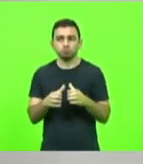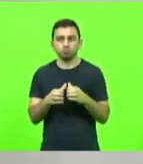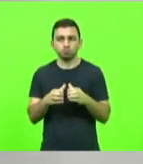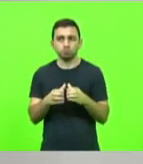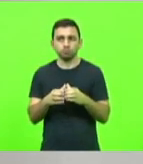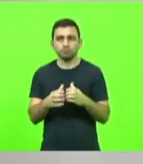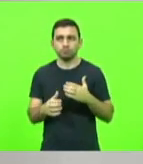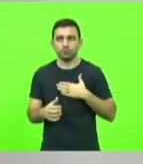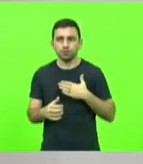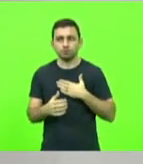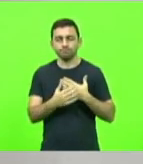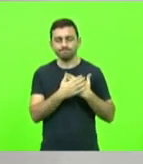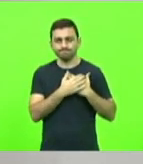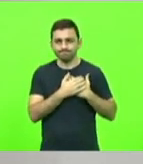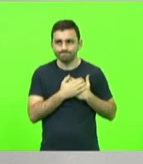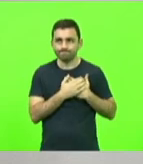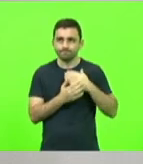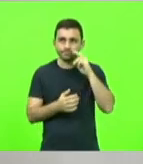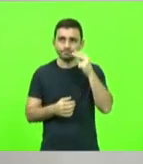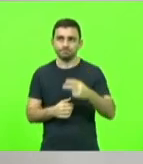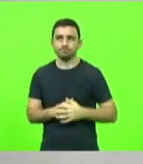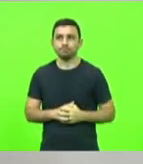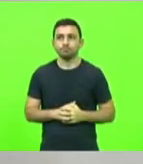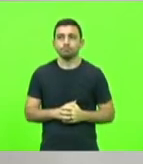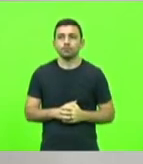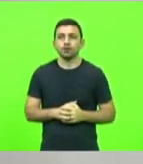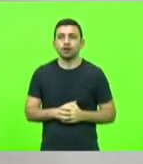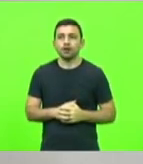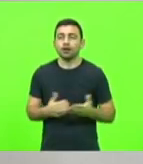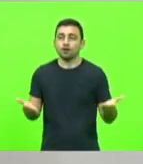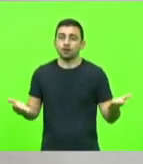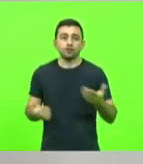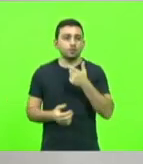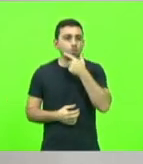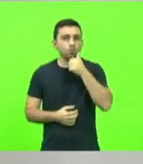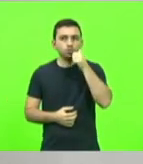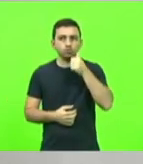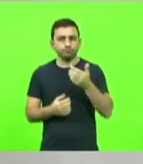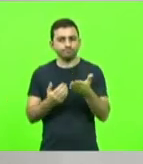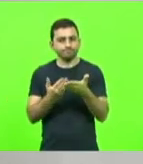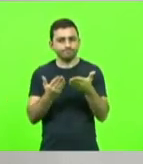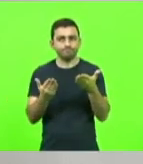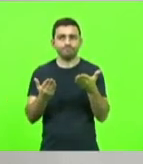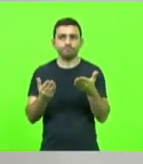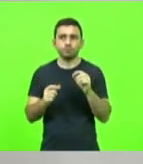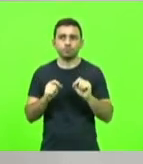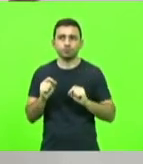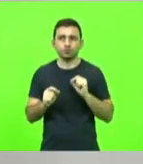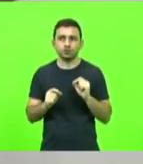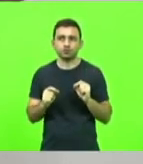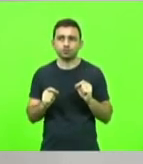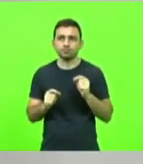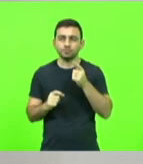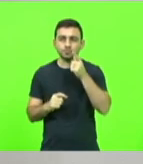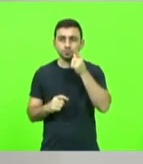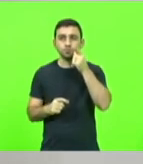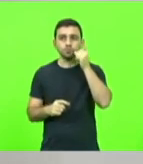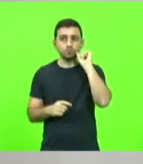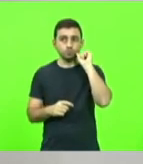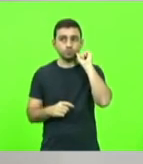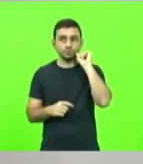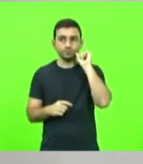meu reconhecimento. Senhoras e senhores, hoje e também, e ontem, no caso,